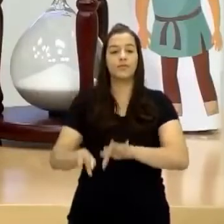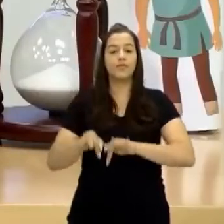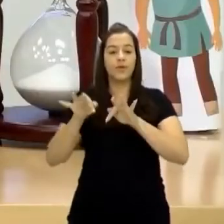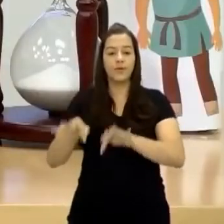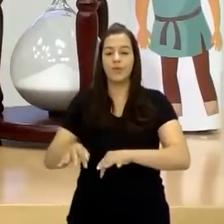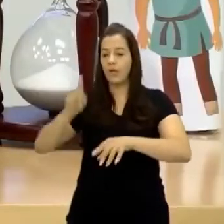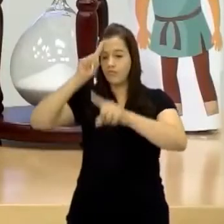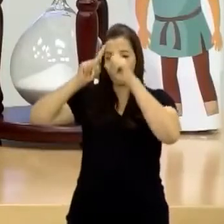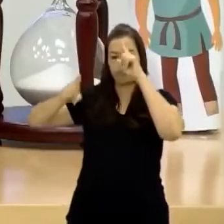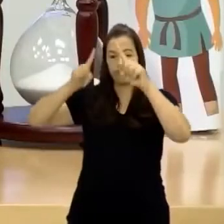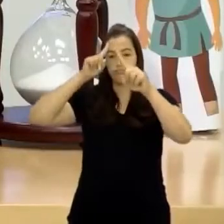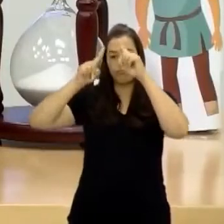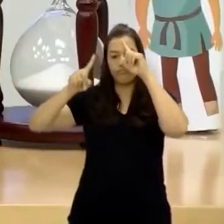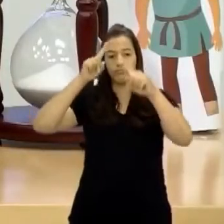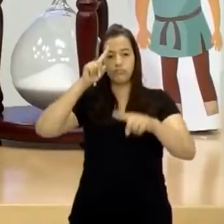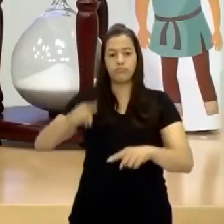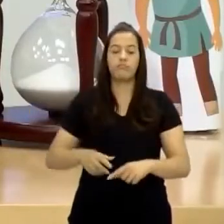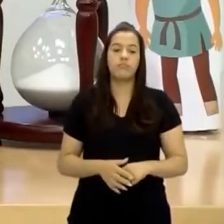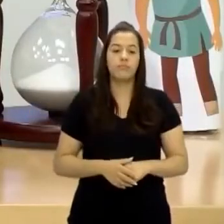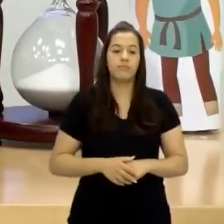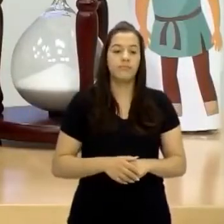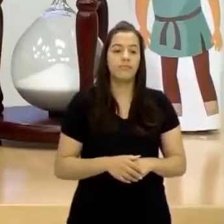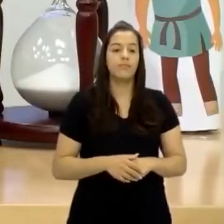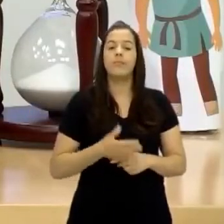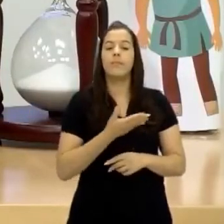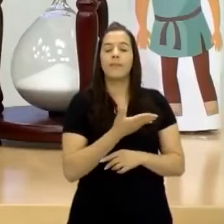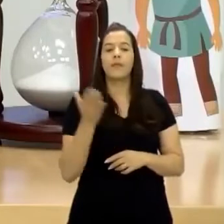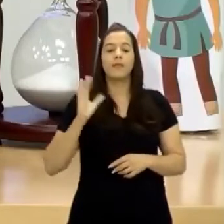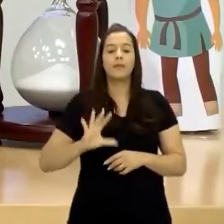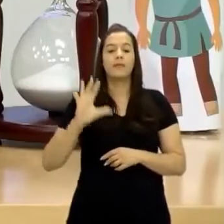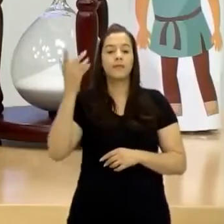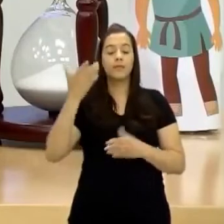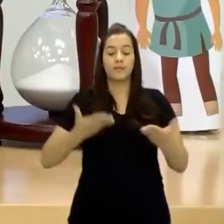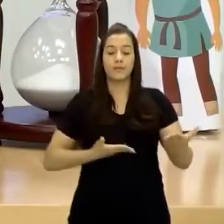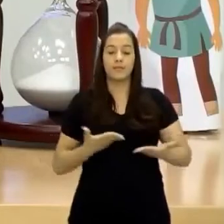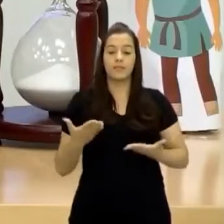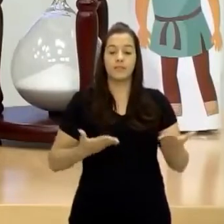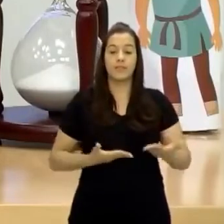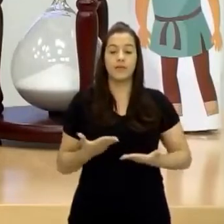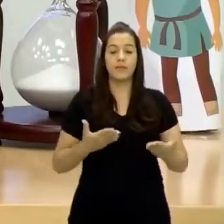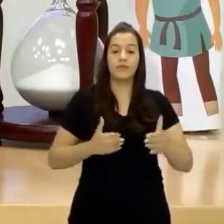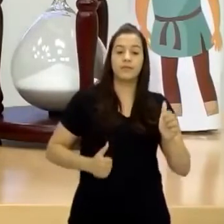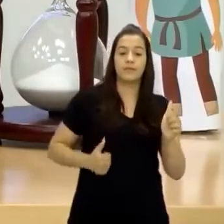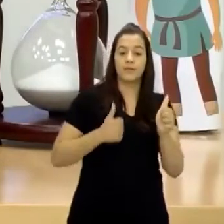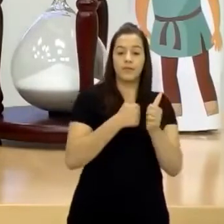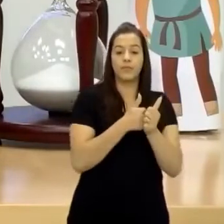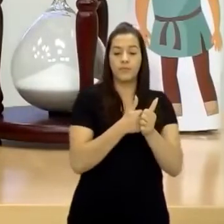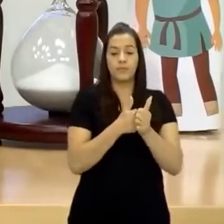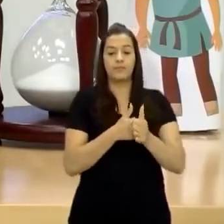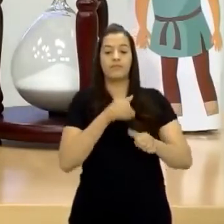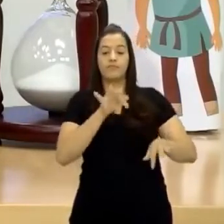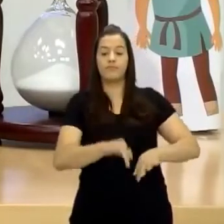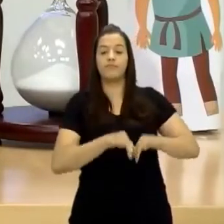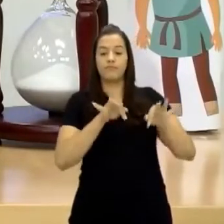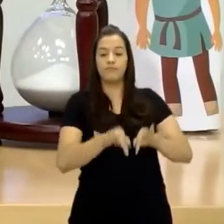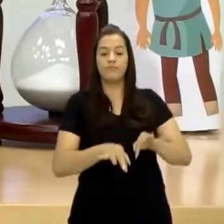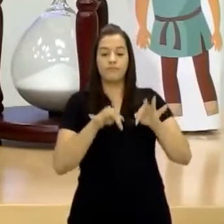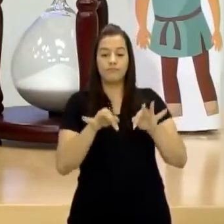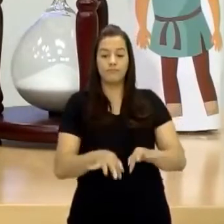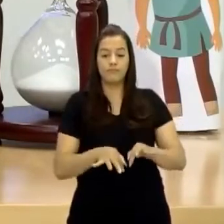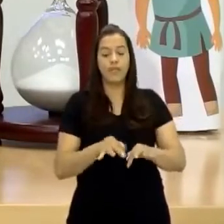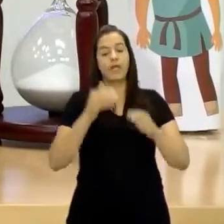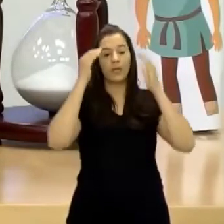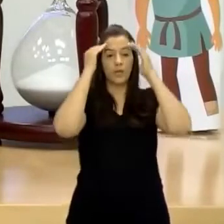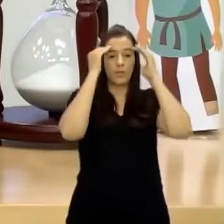mandando, né? Então, o acontece? Esses servos, eles estão muito mais próximos do seu senhor feudal. Então, eles acabam